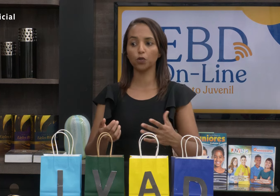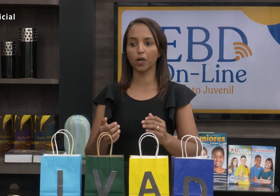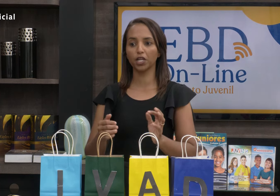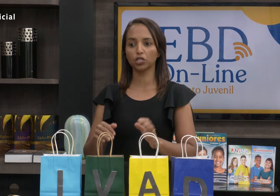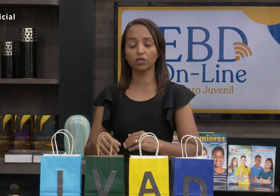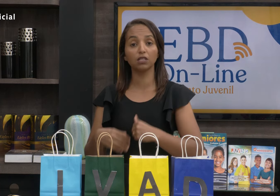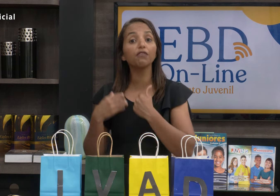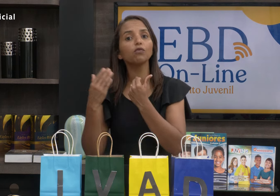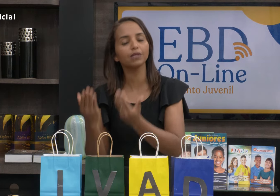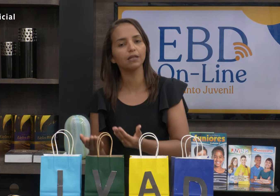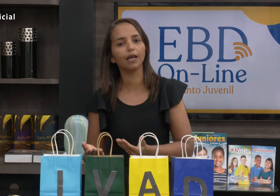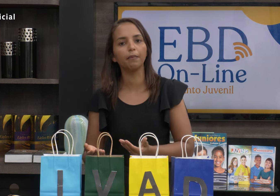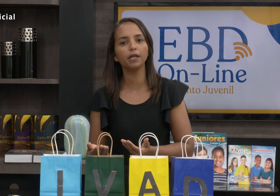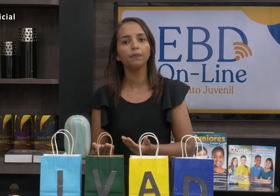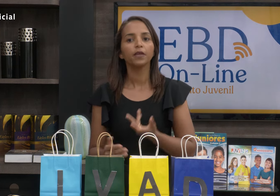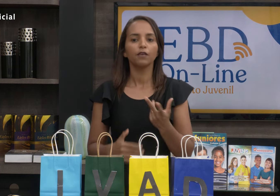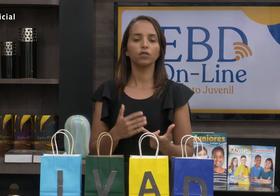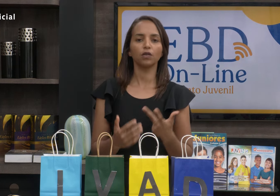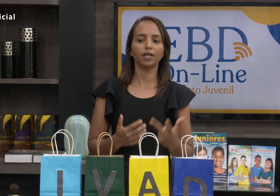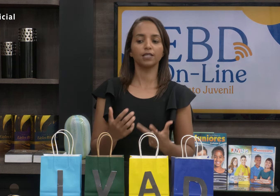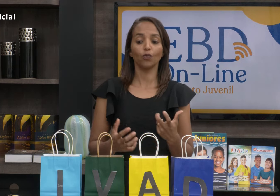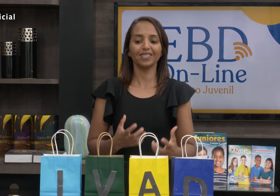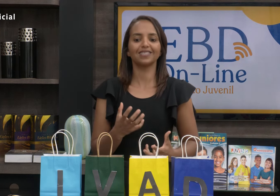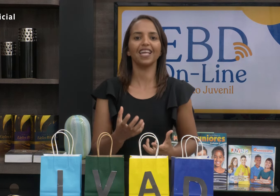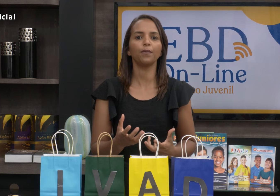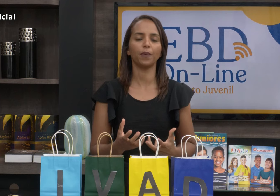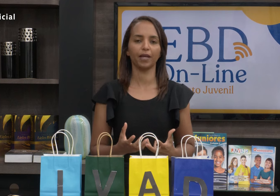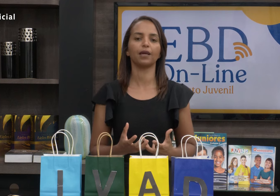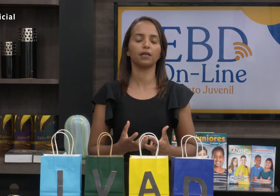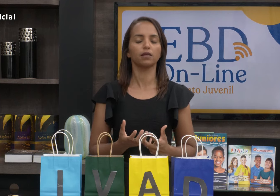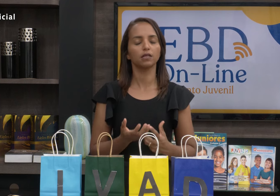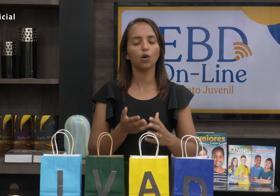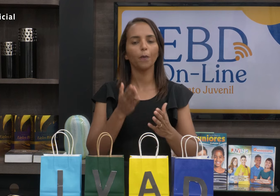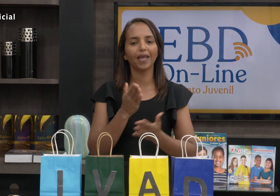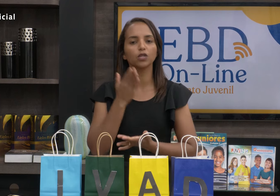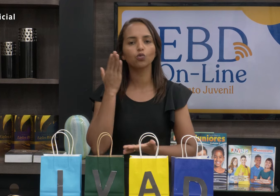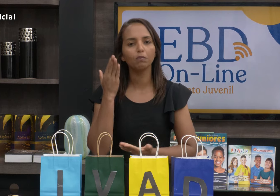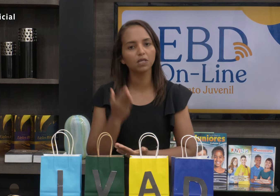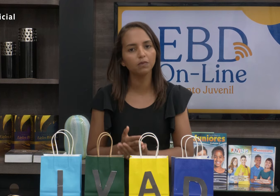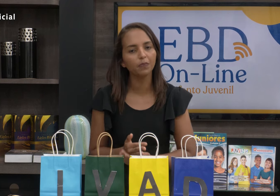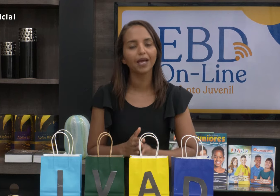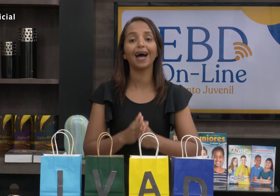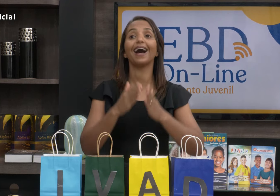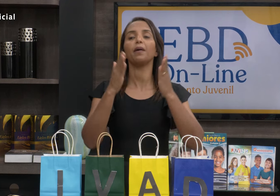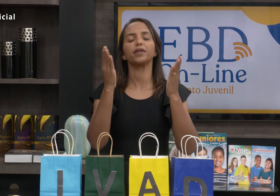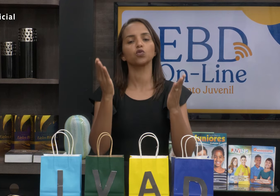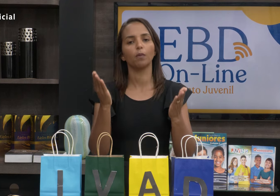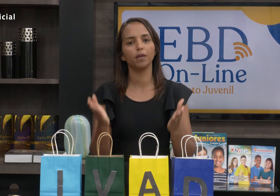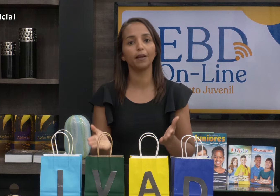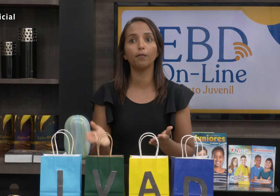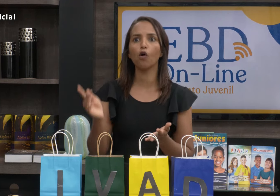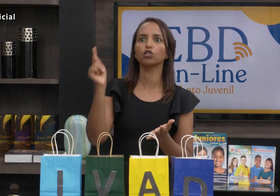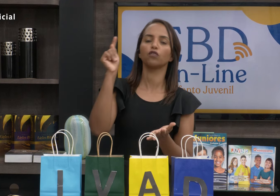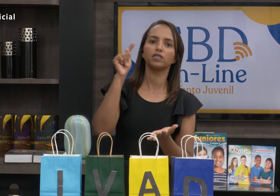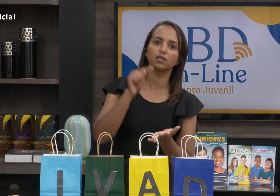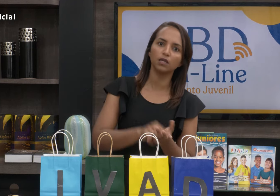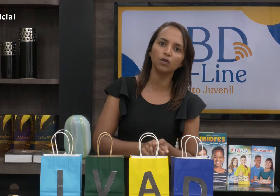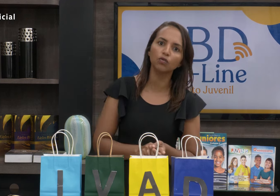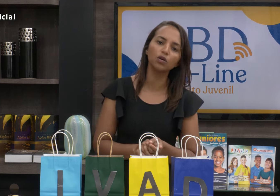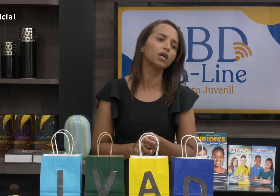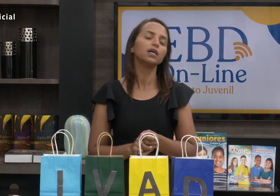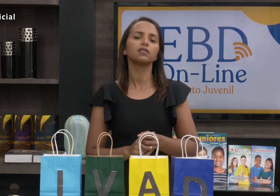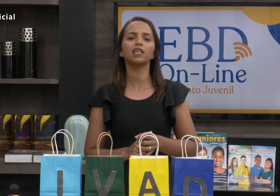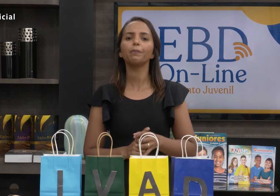não se preocupando com aqueles que estão tendo dificuldade de abrir, você não está sendo o exemplo para aquela criança. Então, pegue a sua Bíblia, abra a sua Bíblia, mostre o